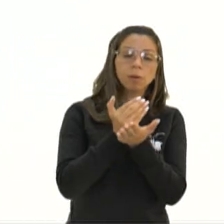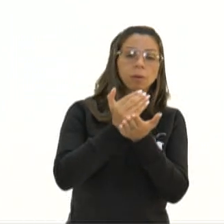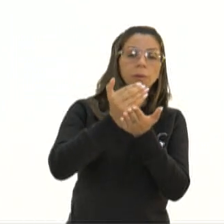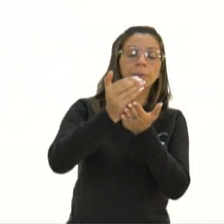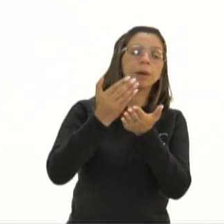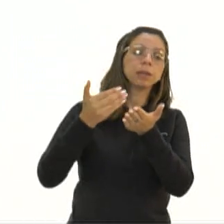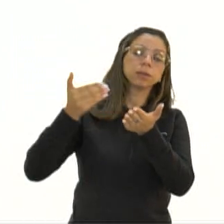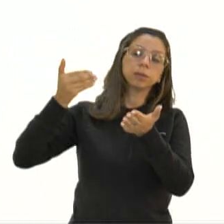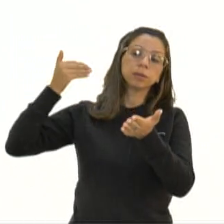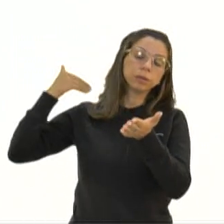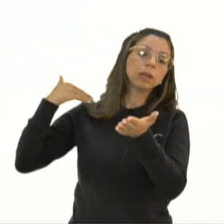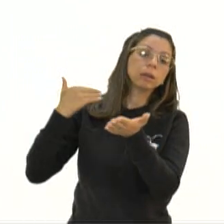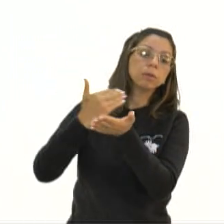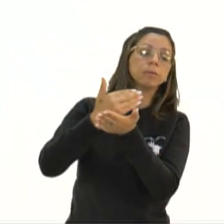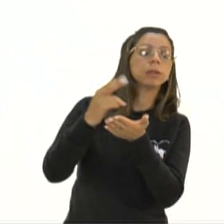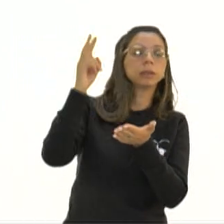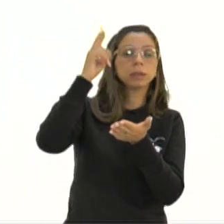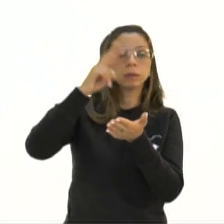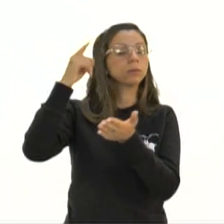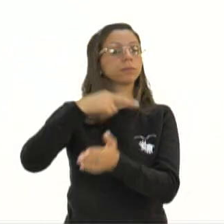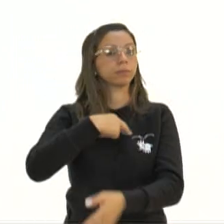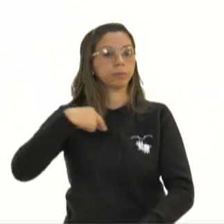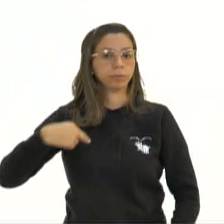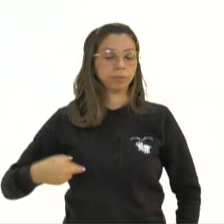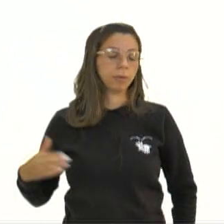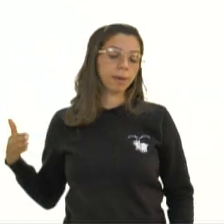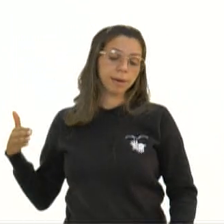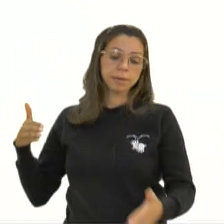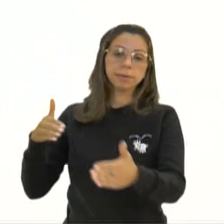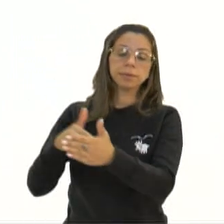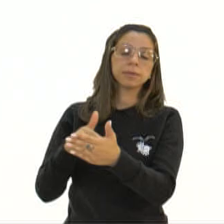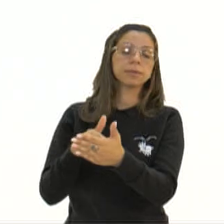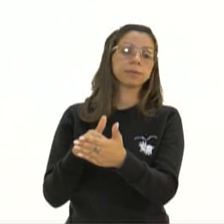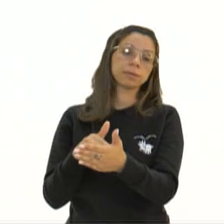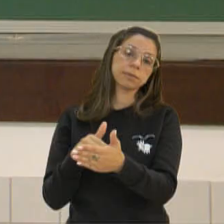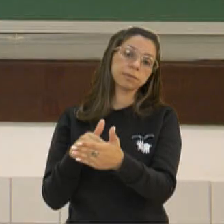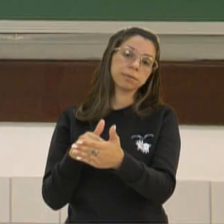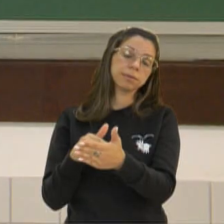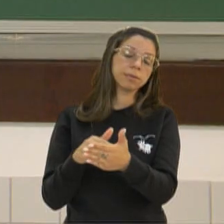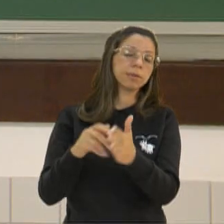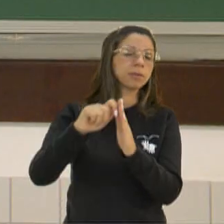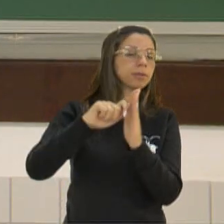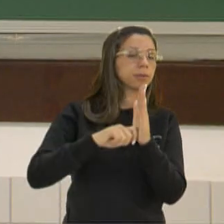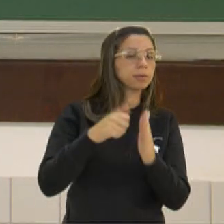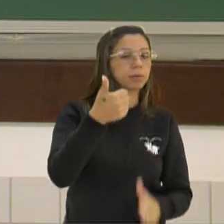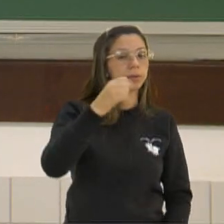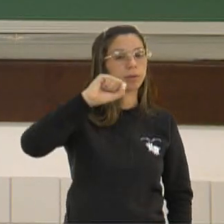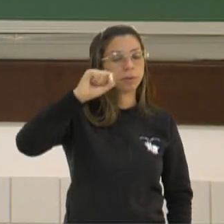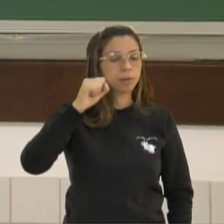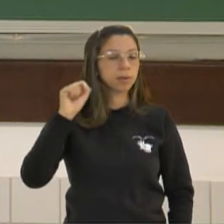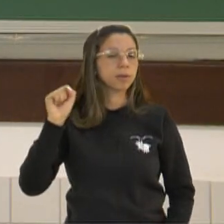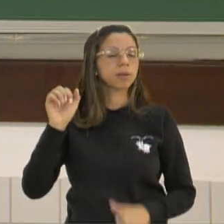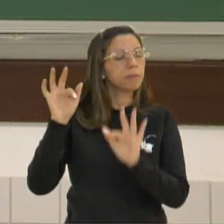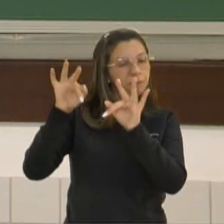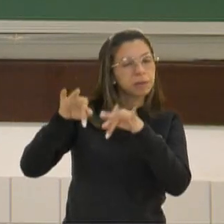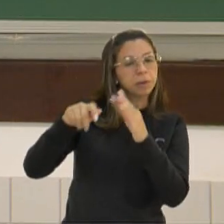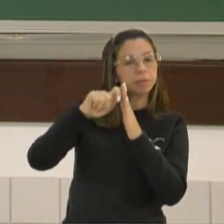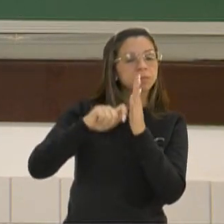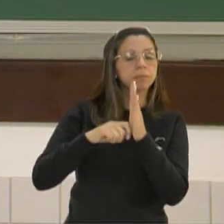início aí da história da China até meados do século XVIII, final do século XVIII,